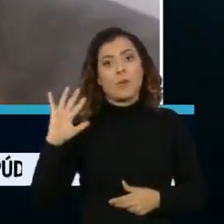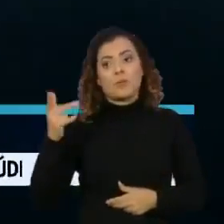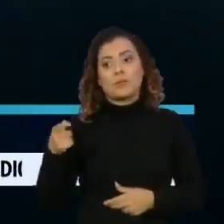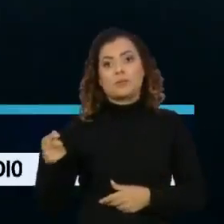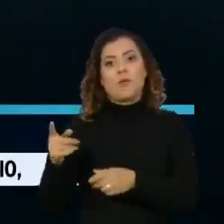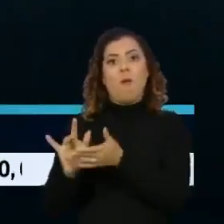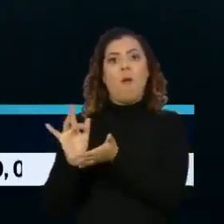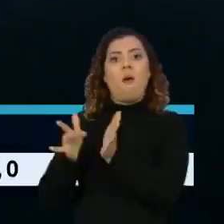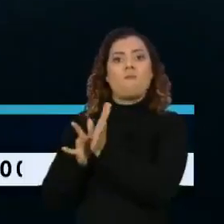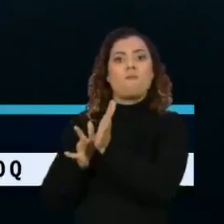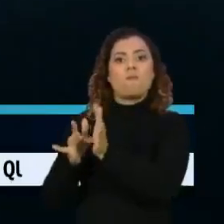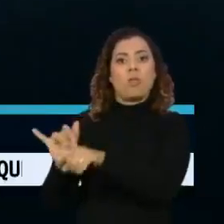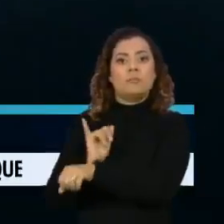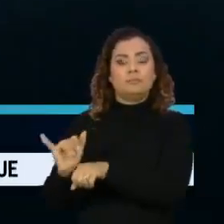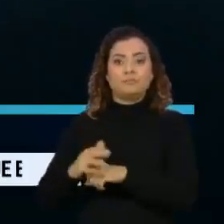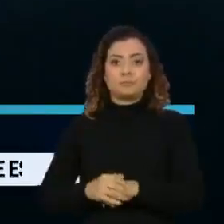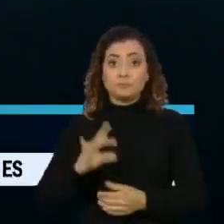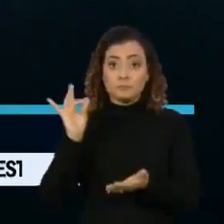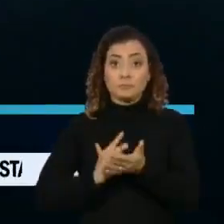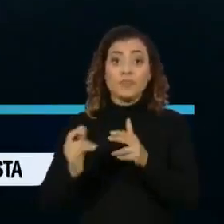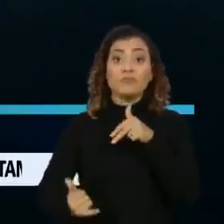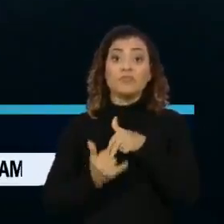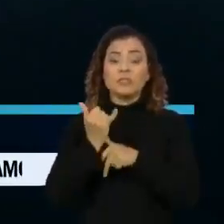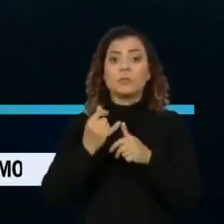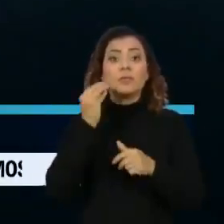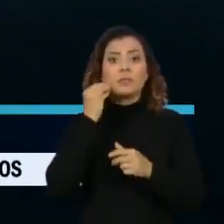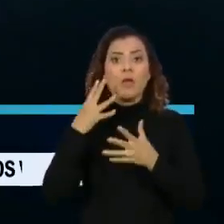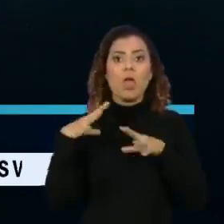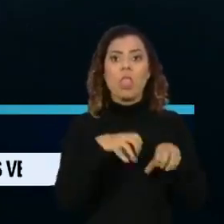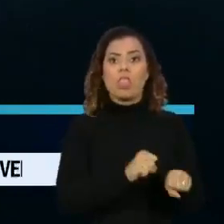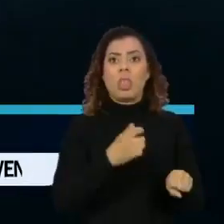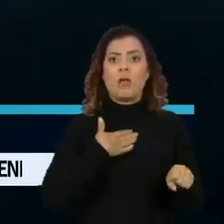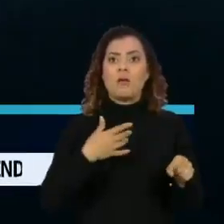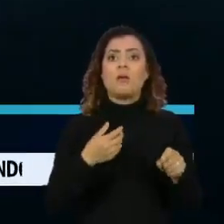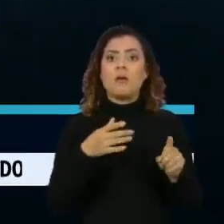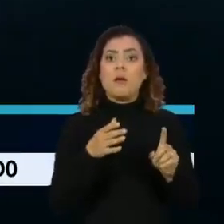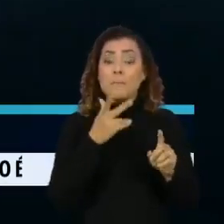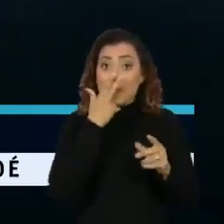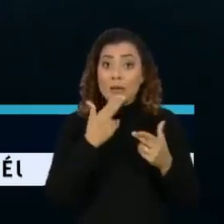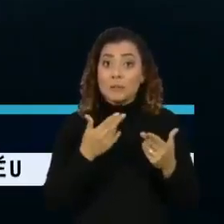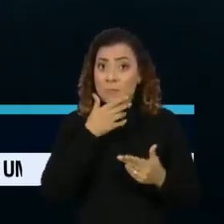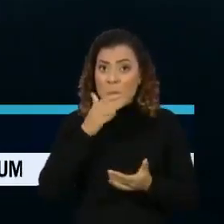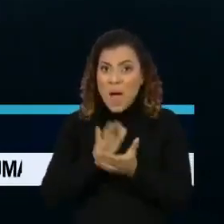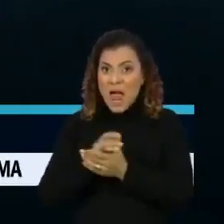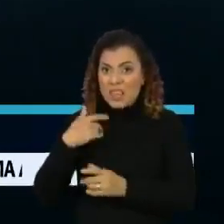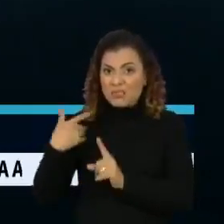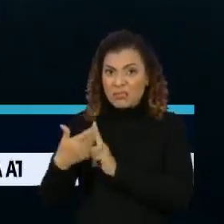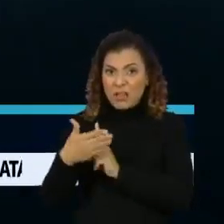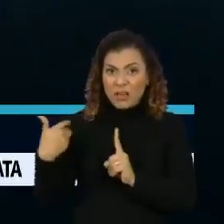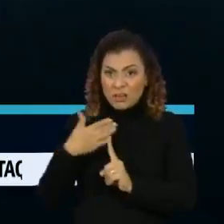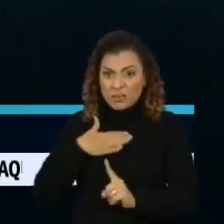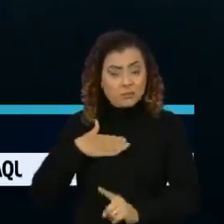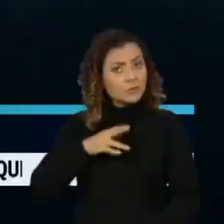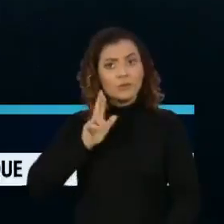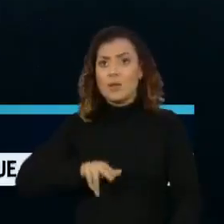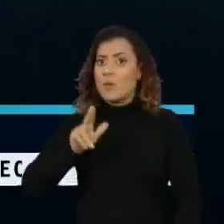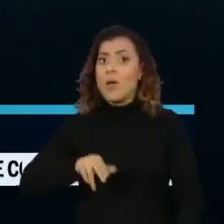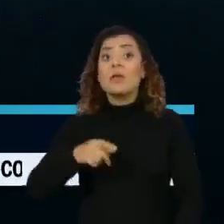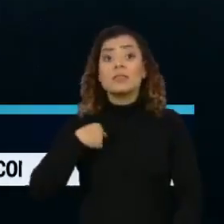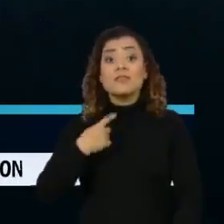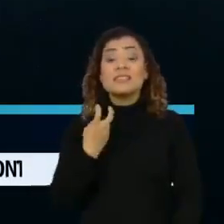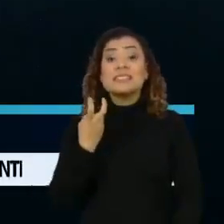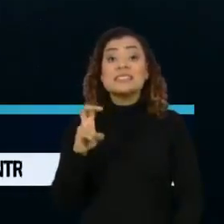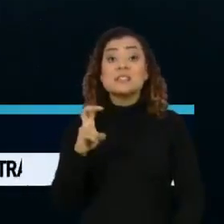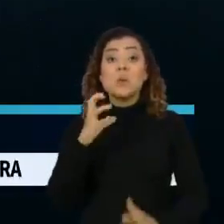aconteceu. Joyce se considera vítima de um atentado e nega as acusações que o marido teria agredido. Ela sofreu